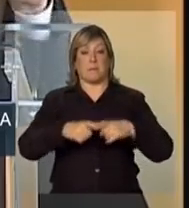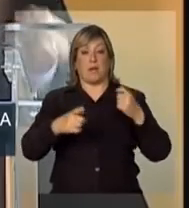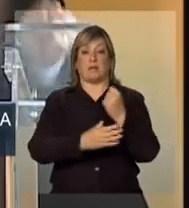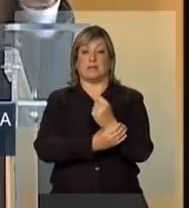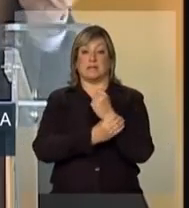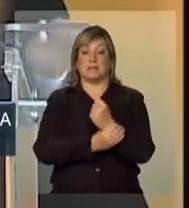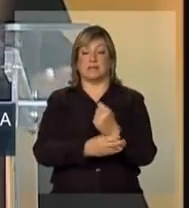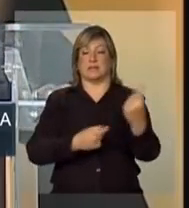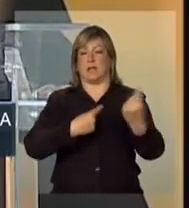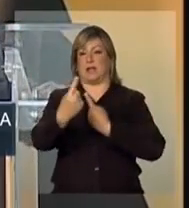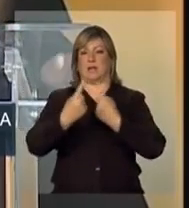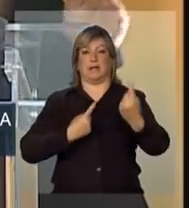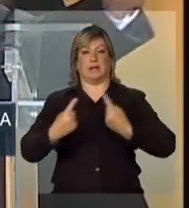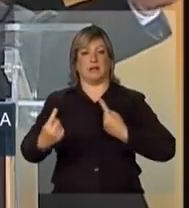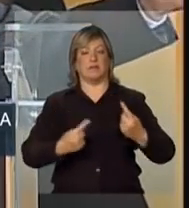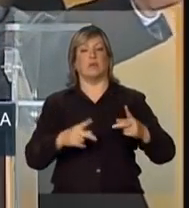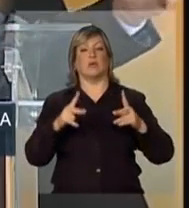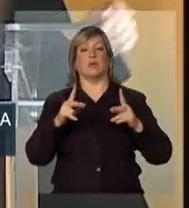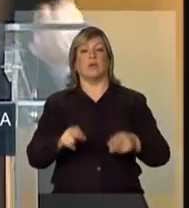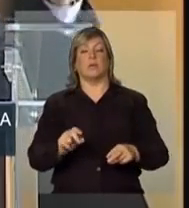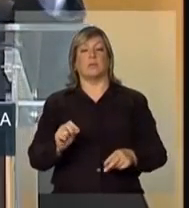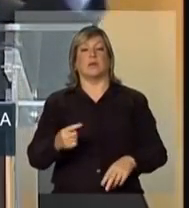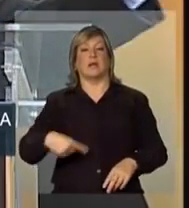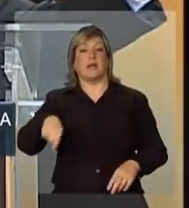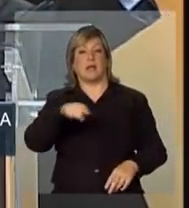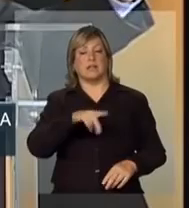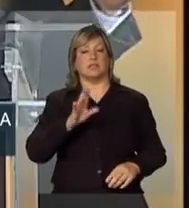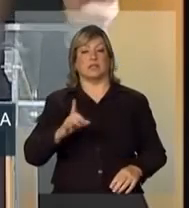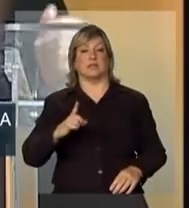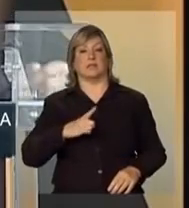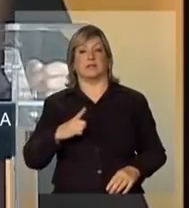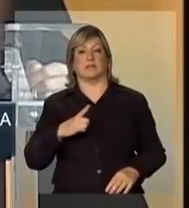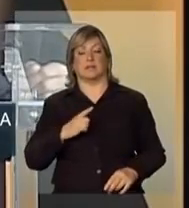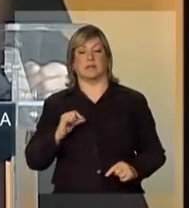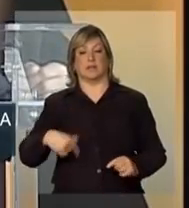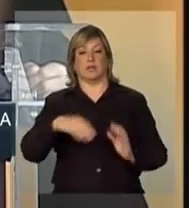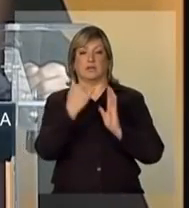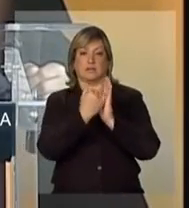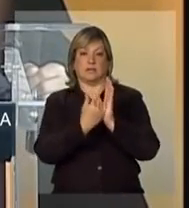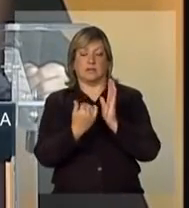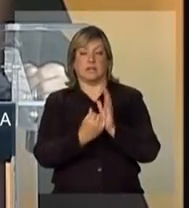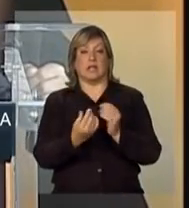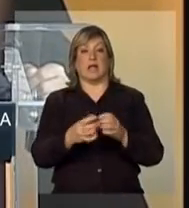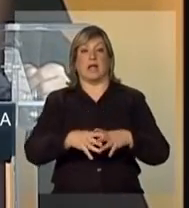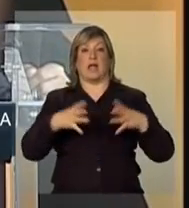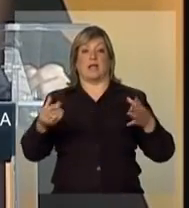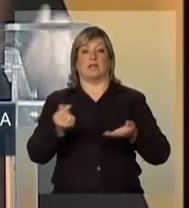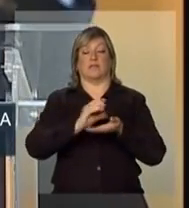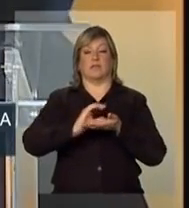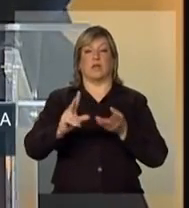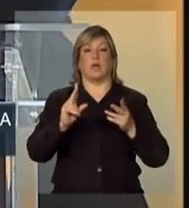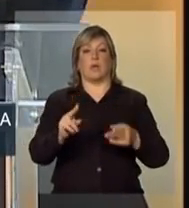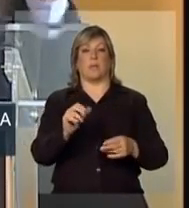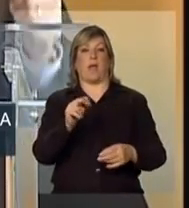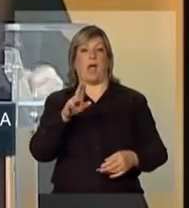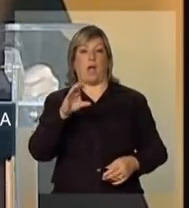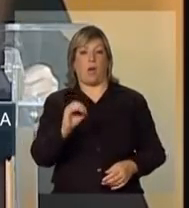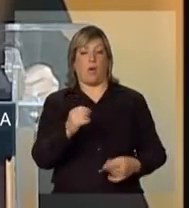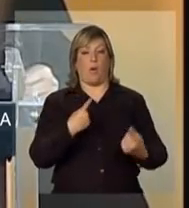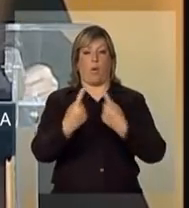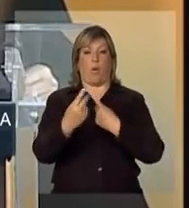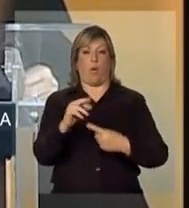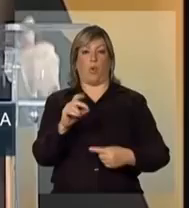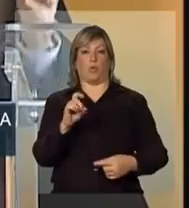segurança do tráfego, como aqueles que hoje estão na nossa agenda de grandes investimentos, como o Arco Rodoviário